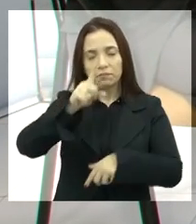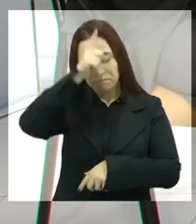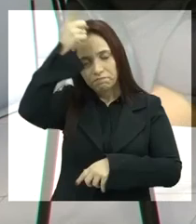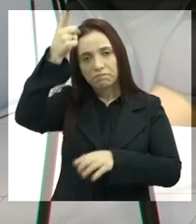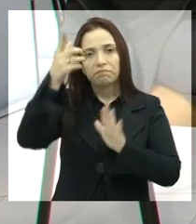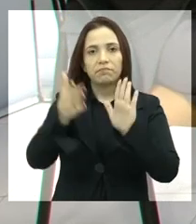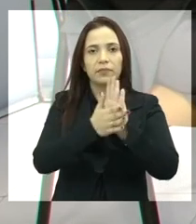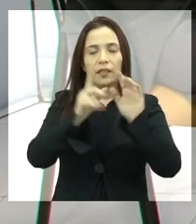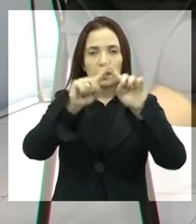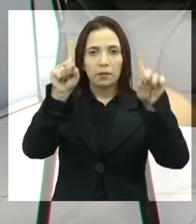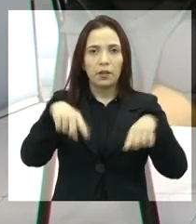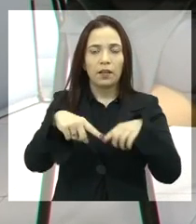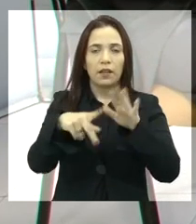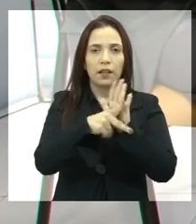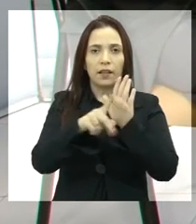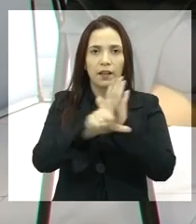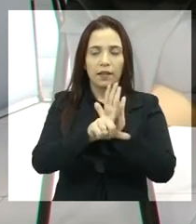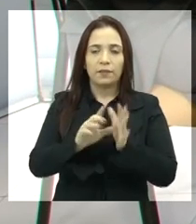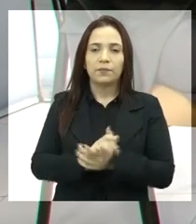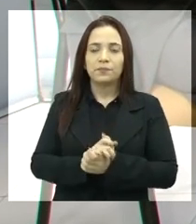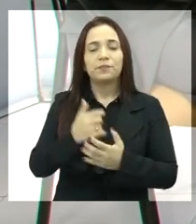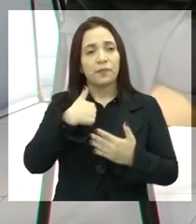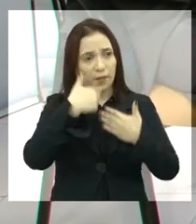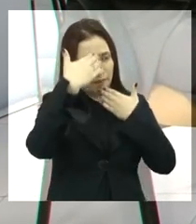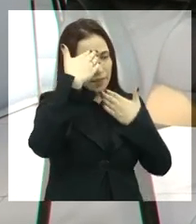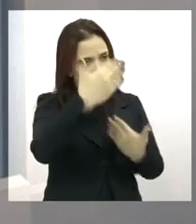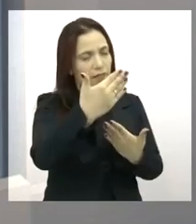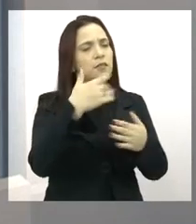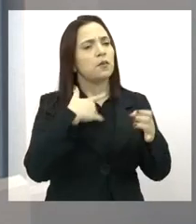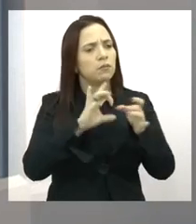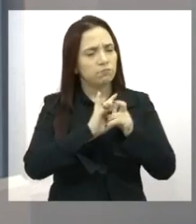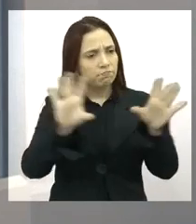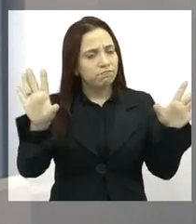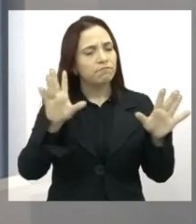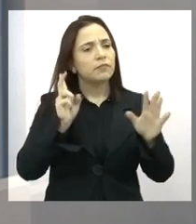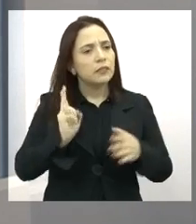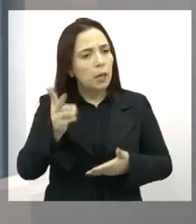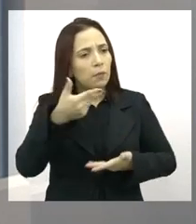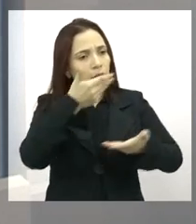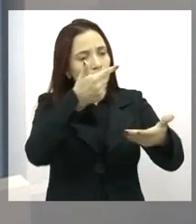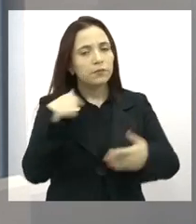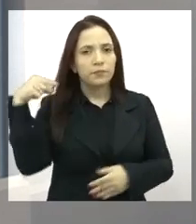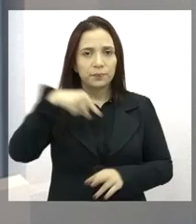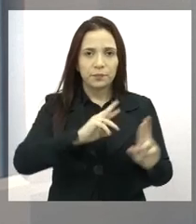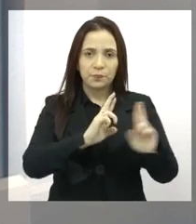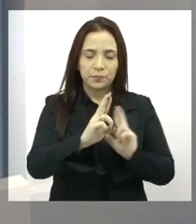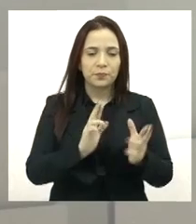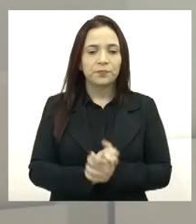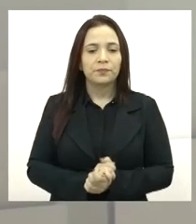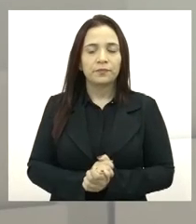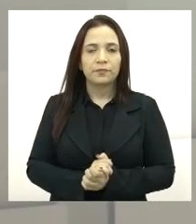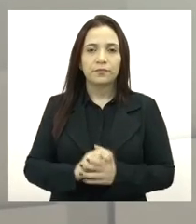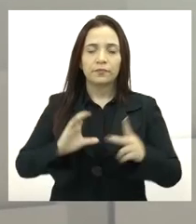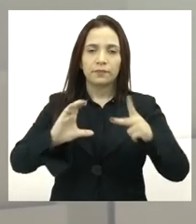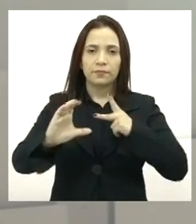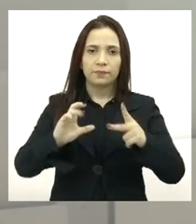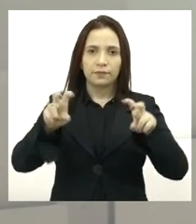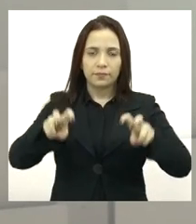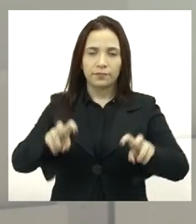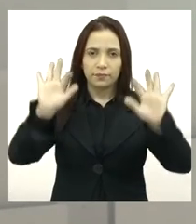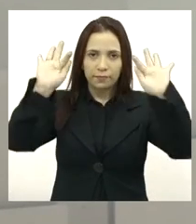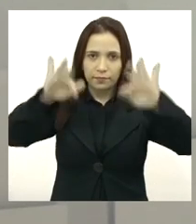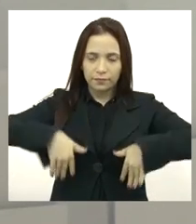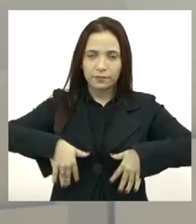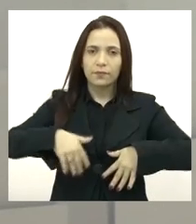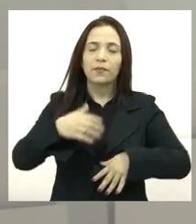estatuto do parto humanizado. Eu que agradeço, Paulo, e ficar à disposição aí sempre que for preciso. Tá certo, obrigado. Plenário da